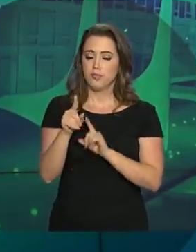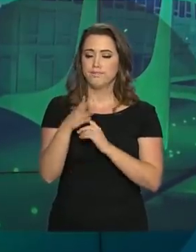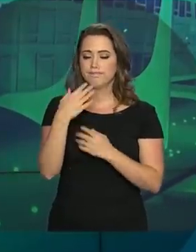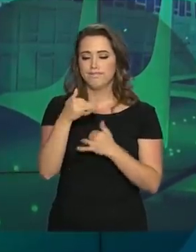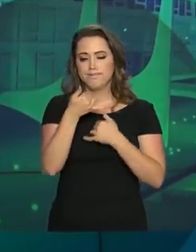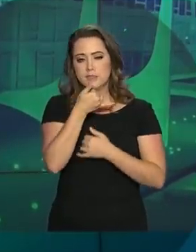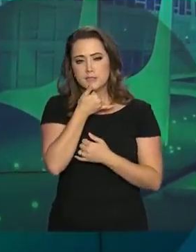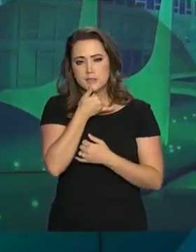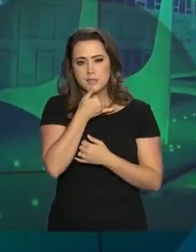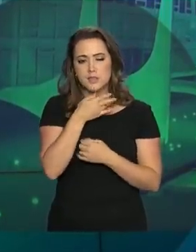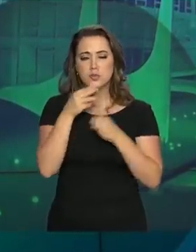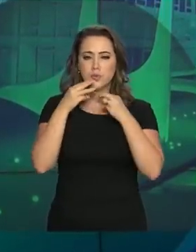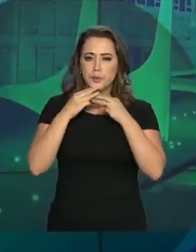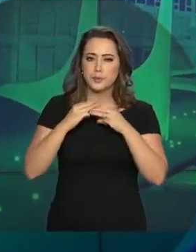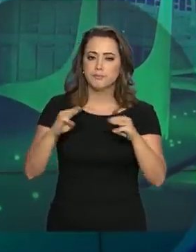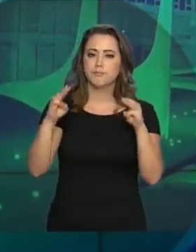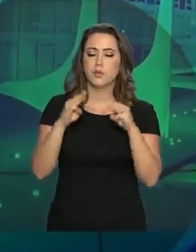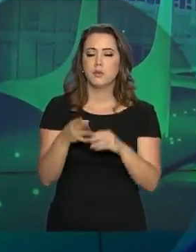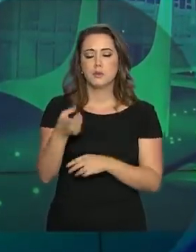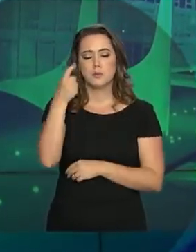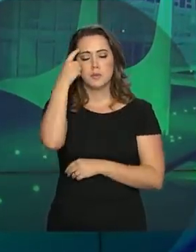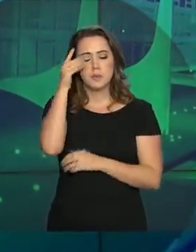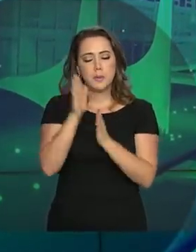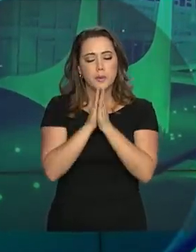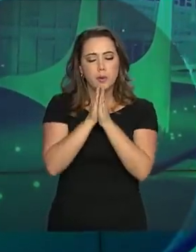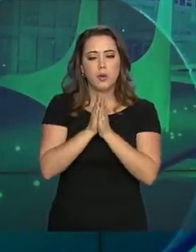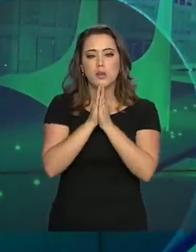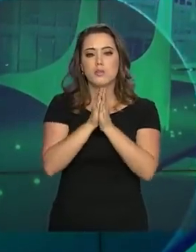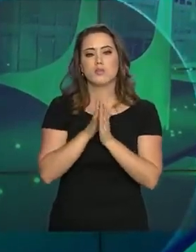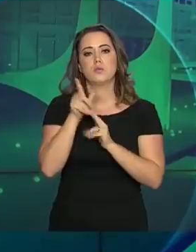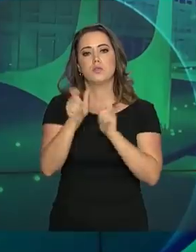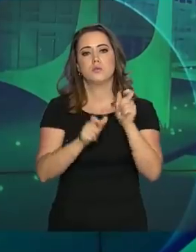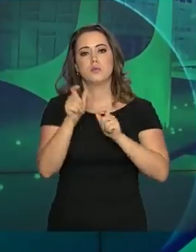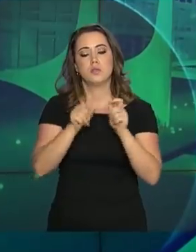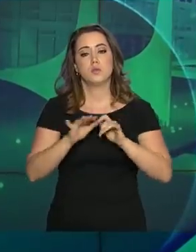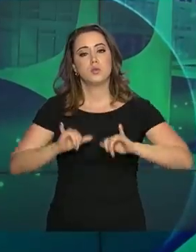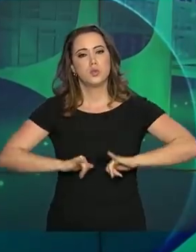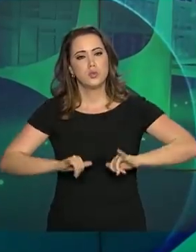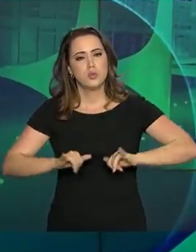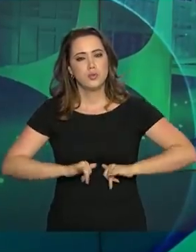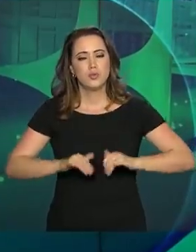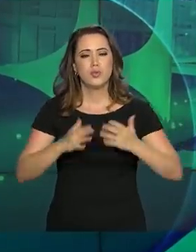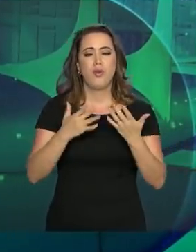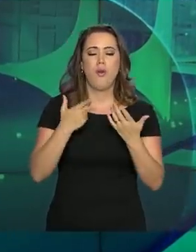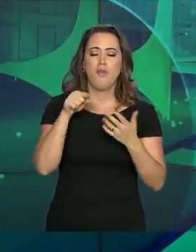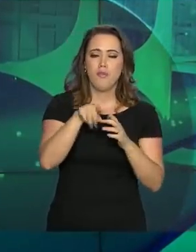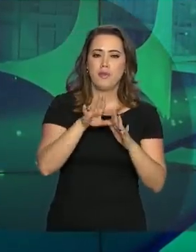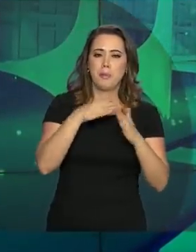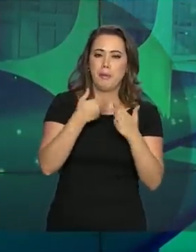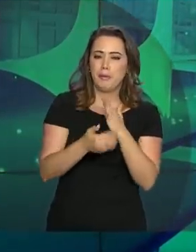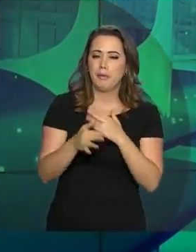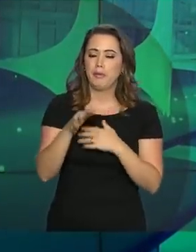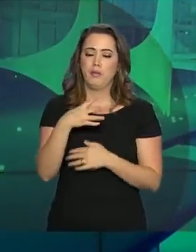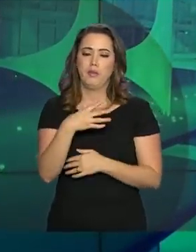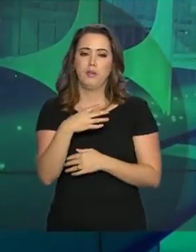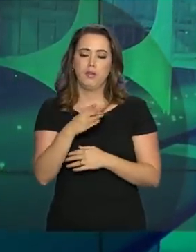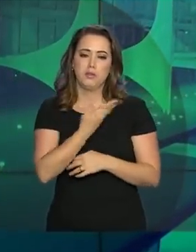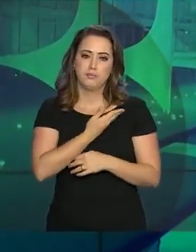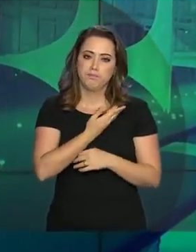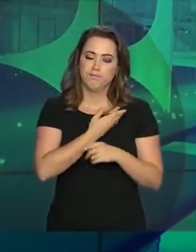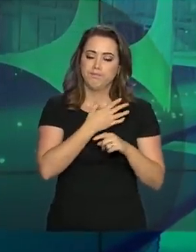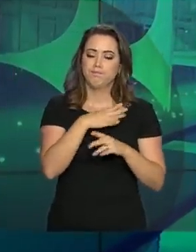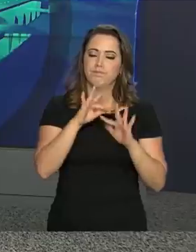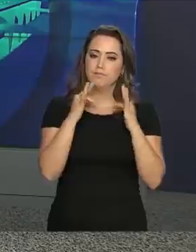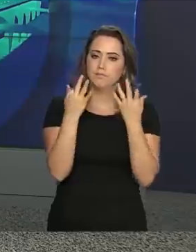pensamentos e orações estão com todos aqueles que perderam entes queridos e os lares em meio à destruição causada pela